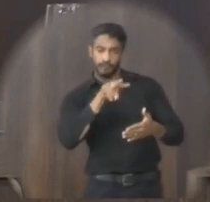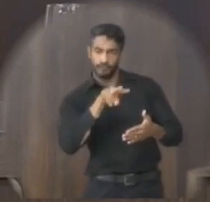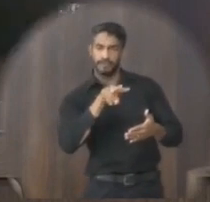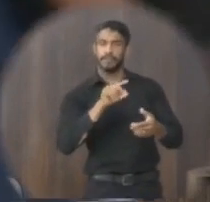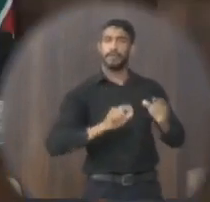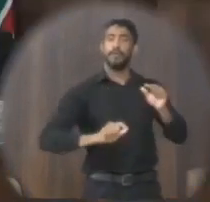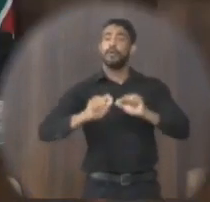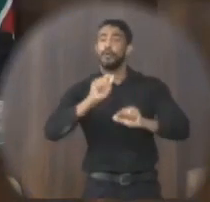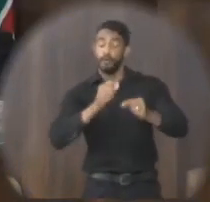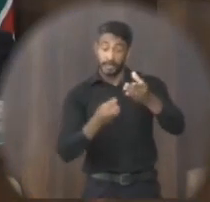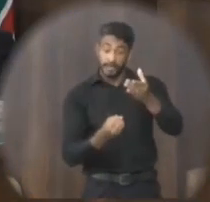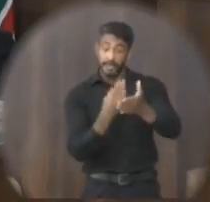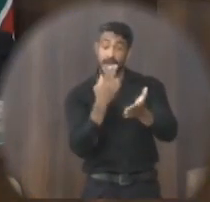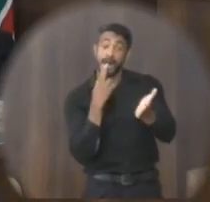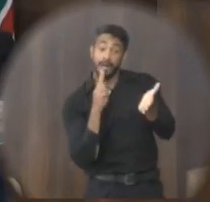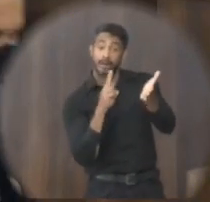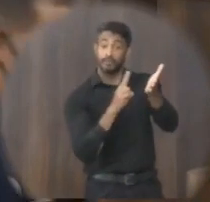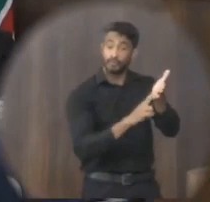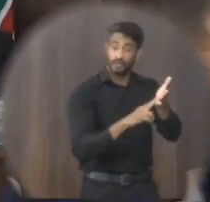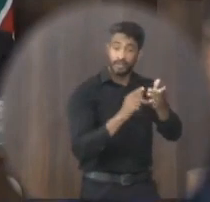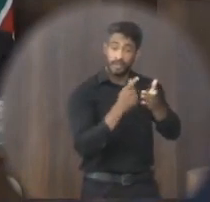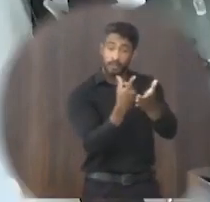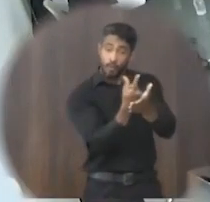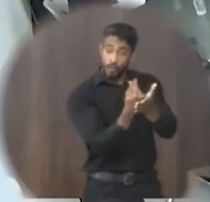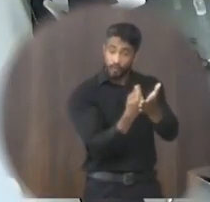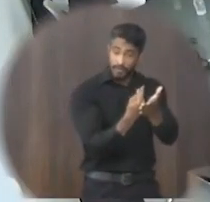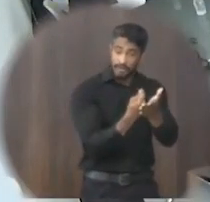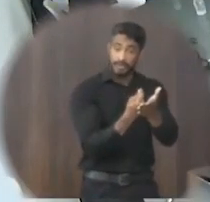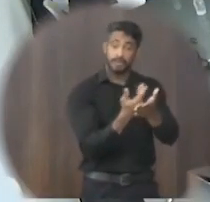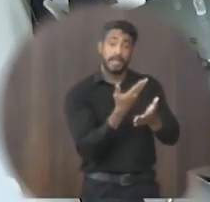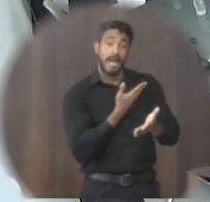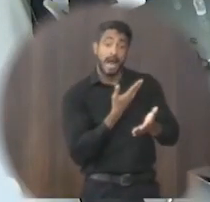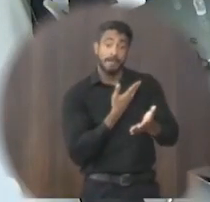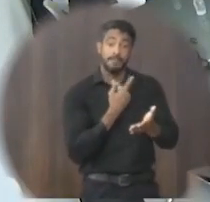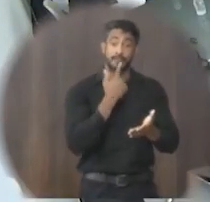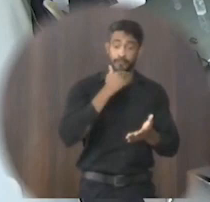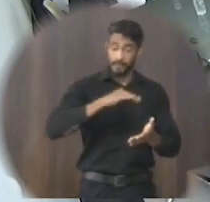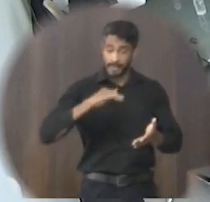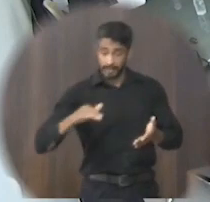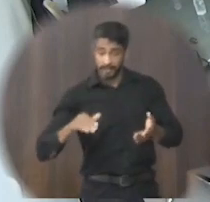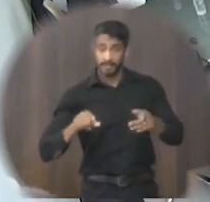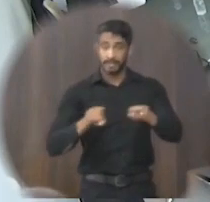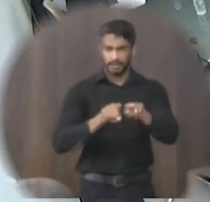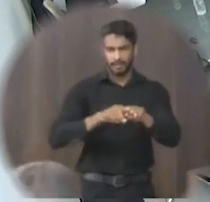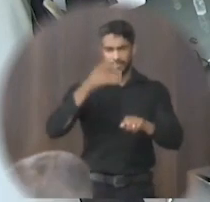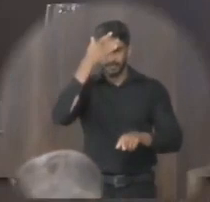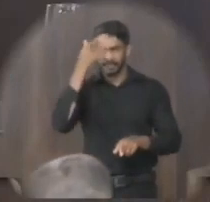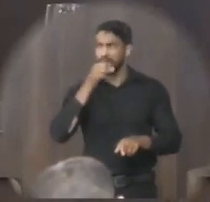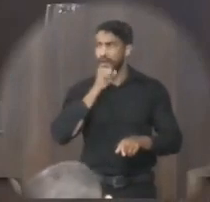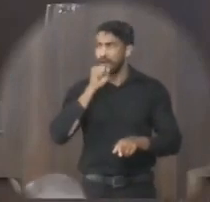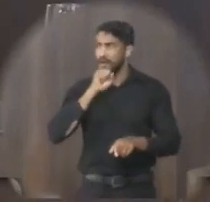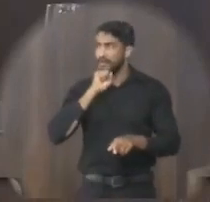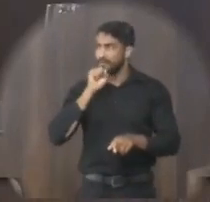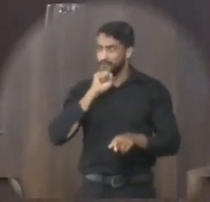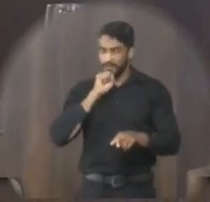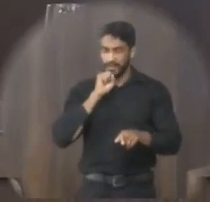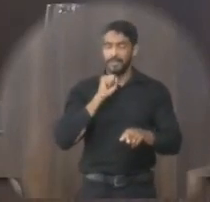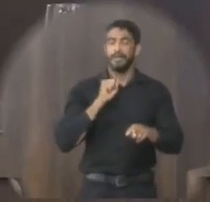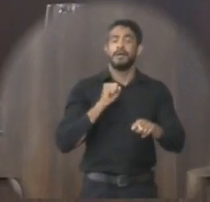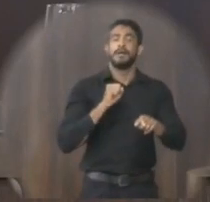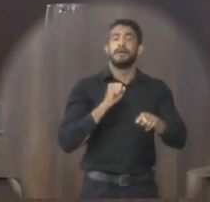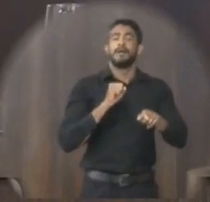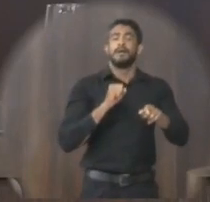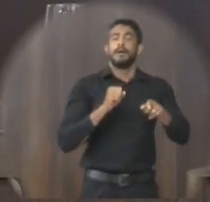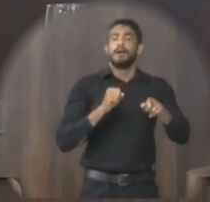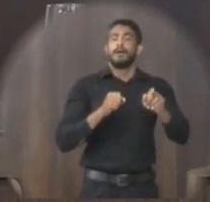criar o selo Contabilista Amigo da Criança e do Idoso no âmbito do município de Janaúba e foi aprovada em segundo turno na